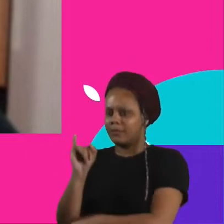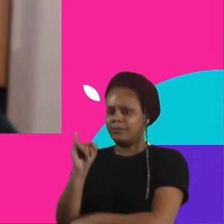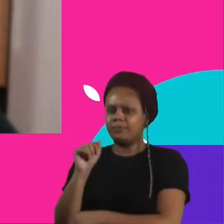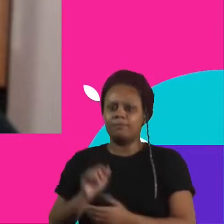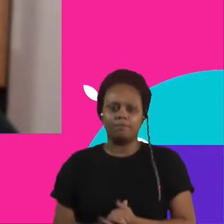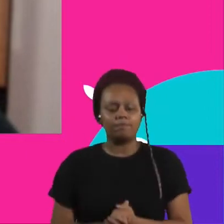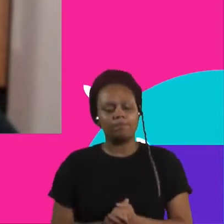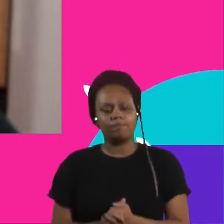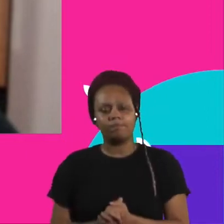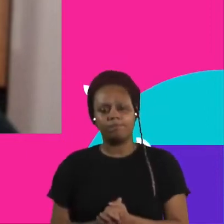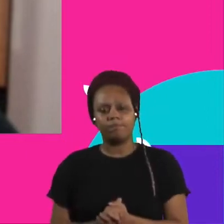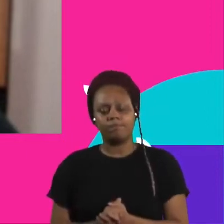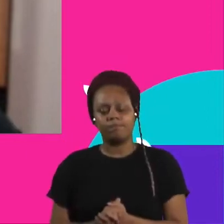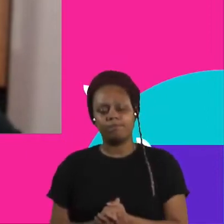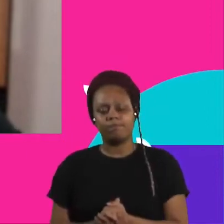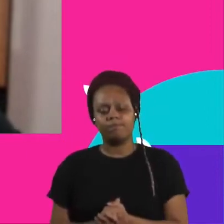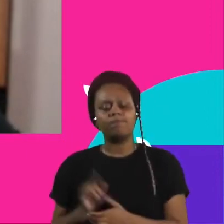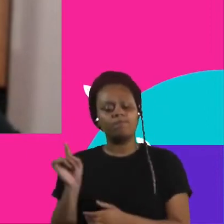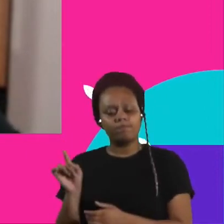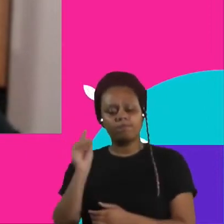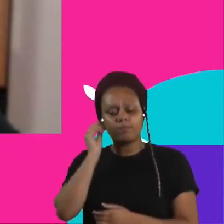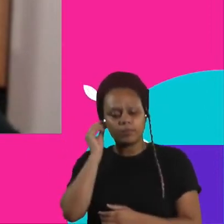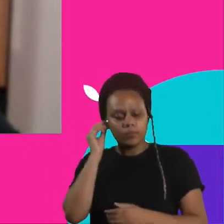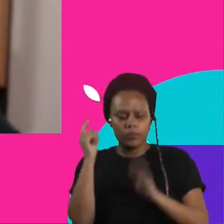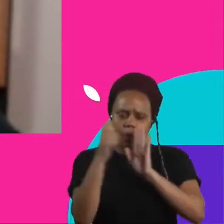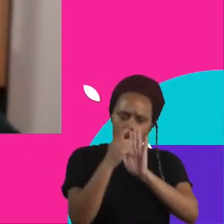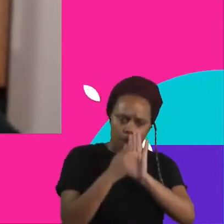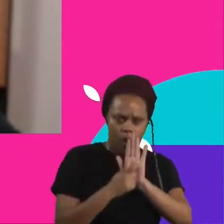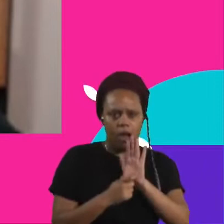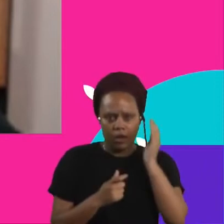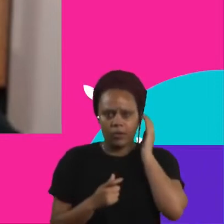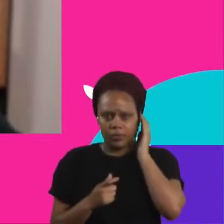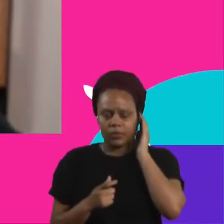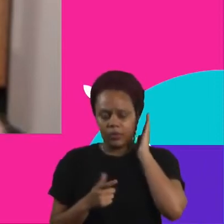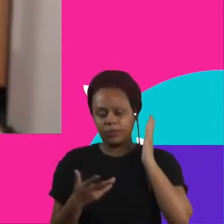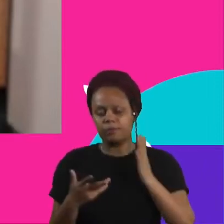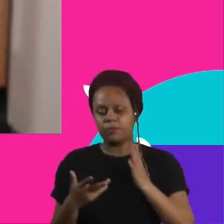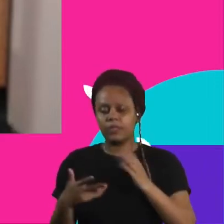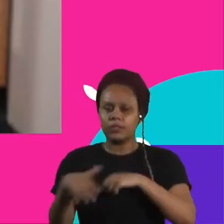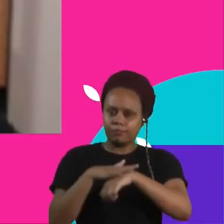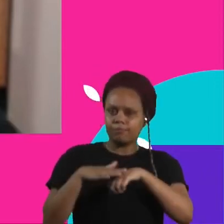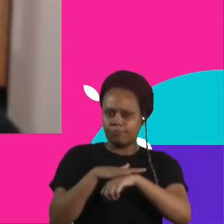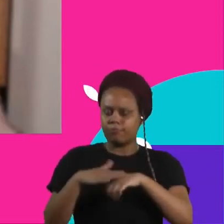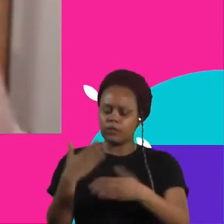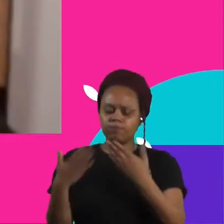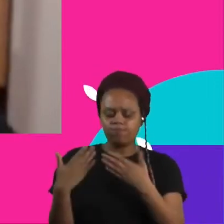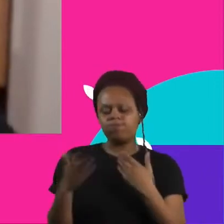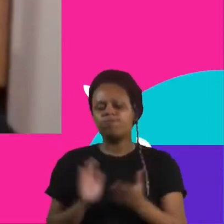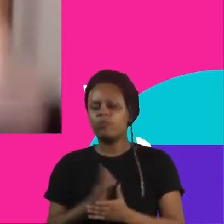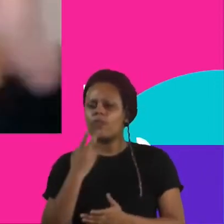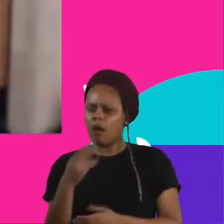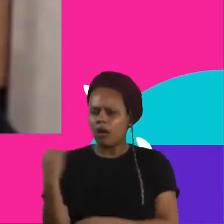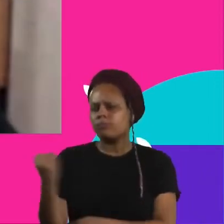E esse programador, Numa desses café hackers, ele tava falando que seria muito importante ter uma